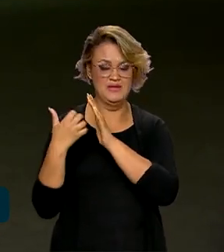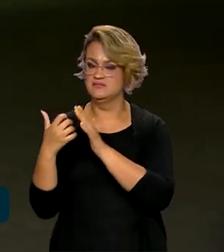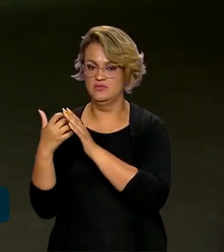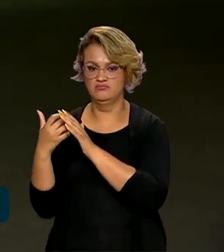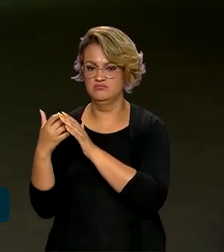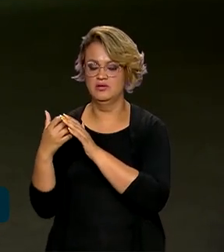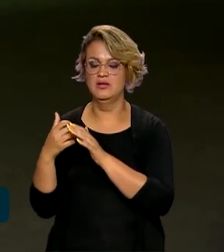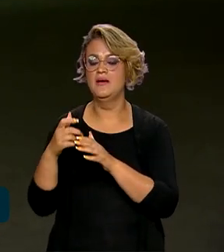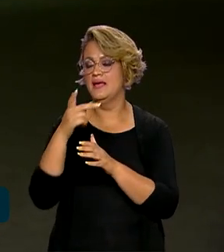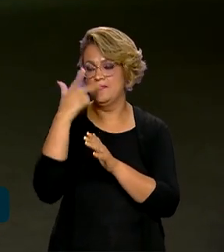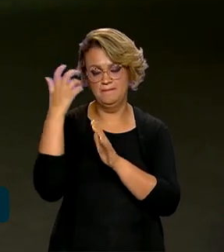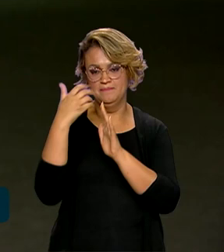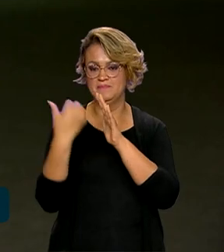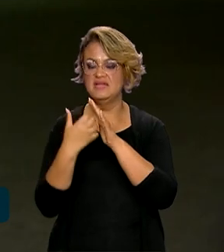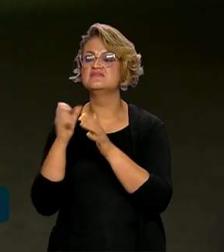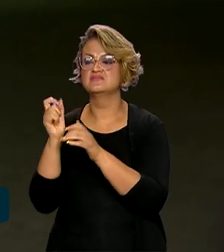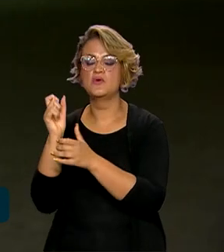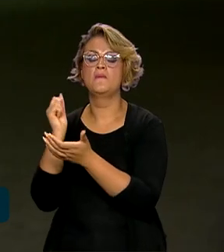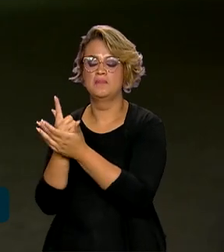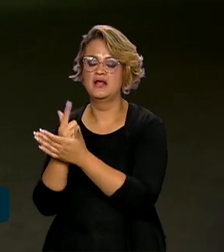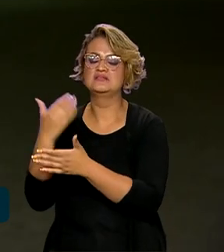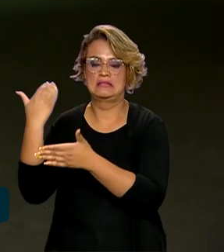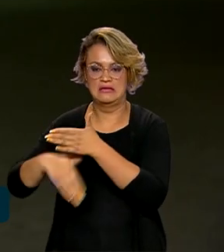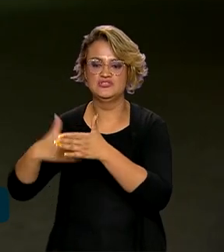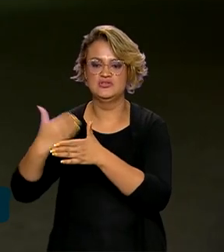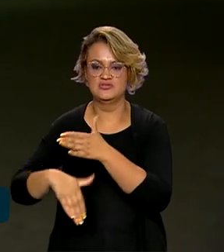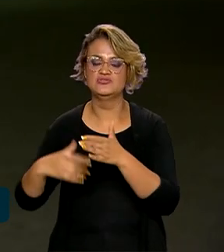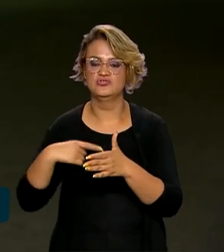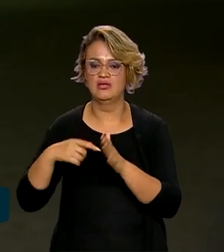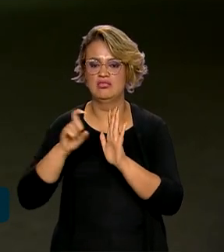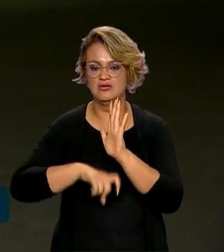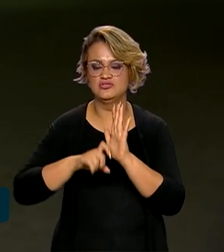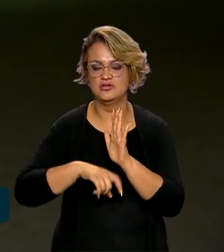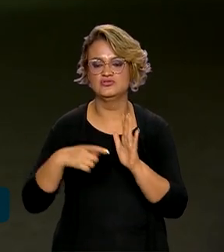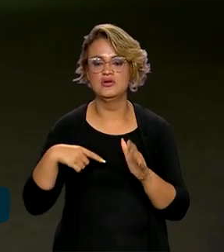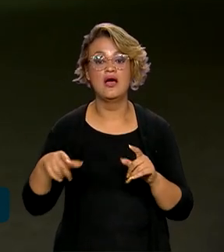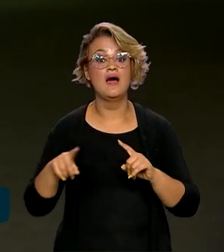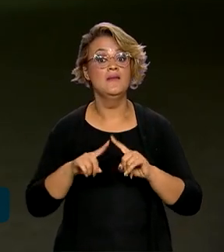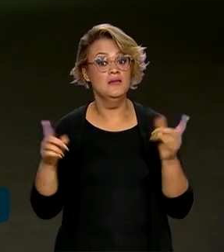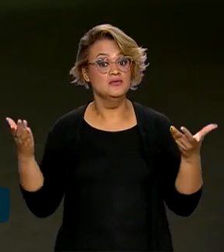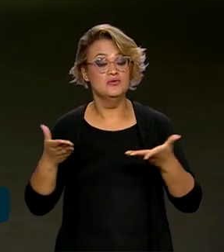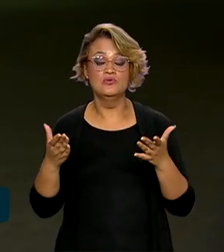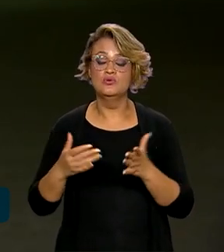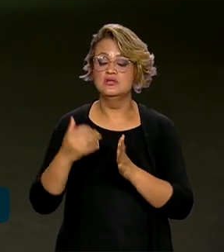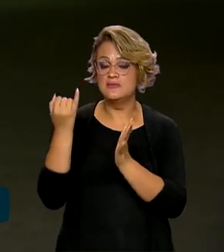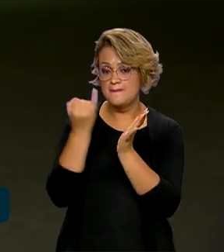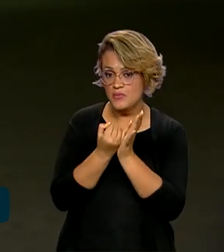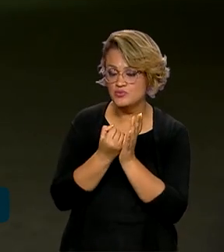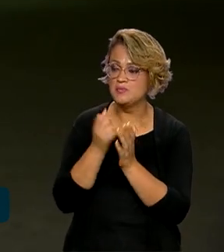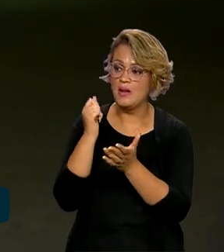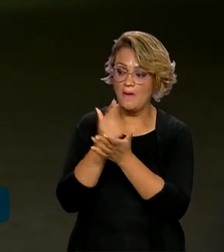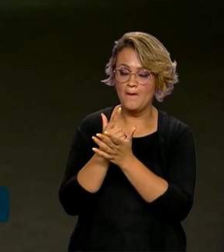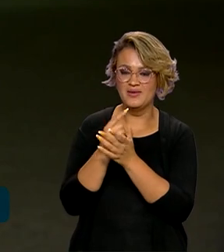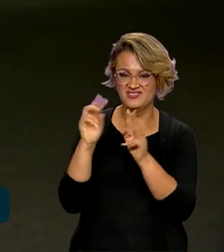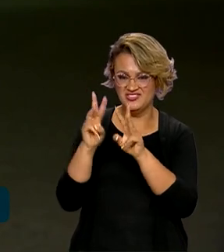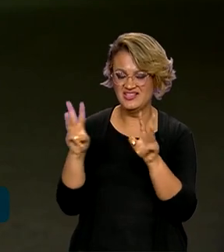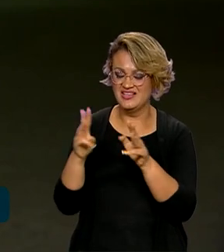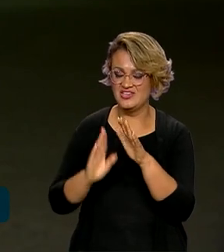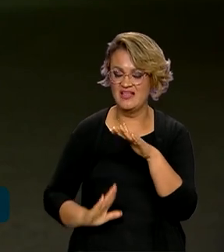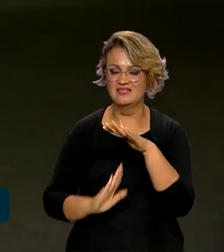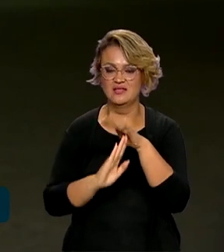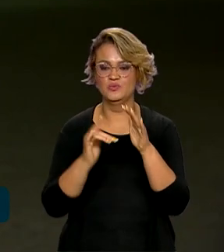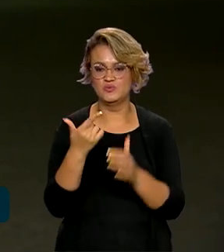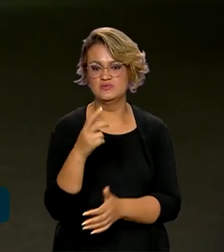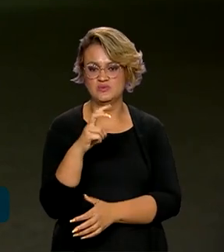empresas estavam fora dessa isenção. A partir de hoje, o imposto de importação para compras online de até 50